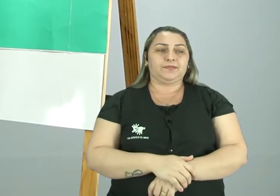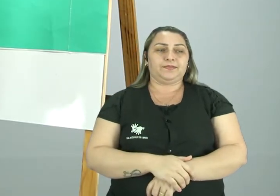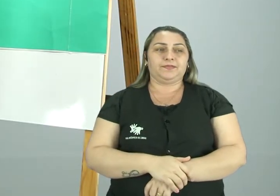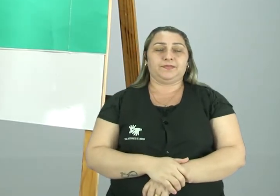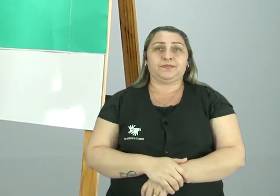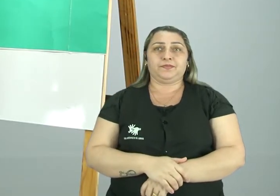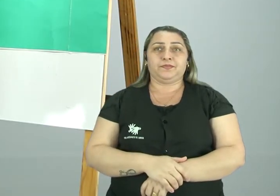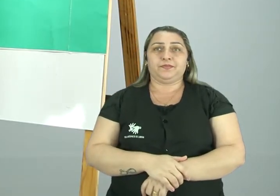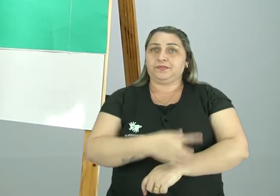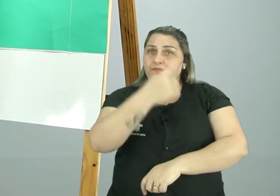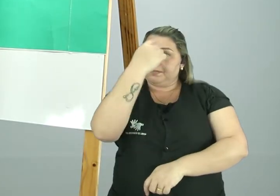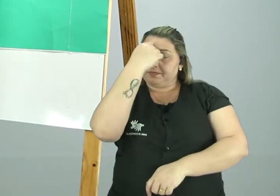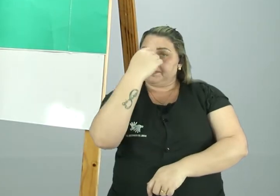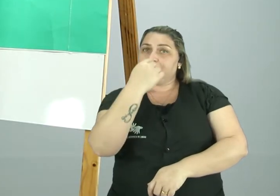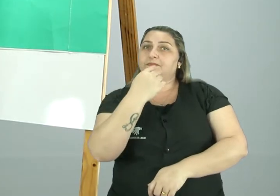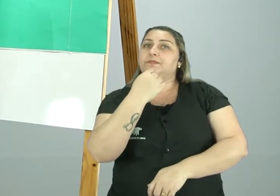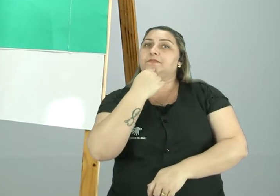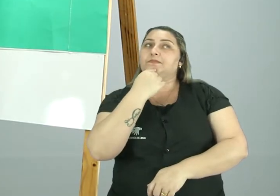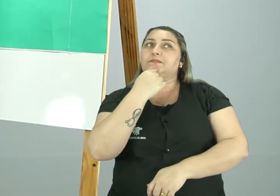Esta imagem.